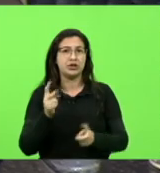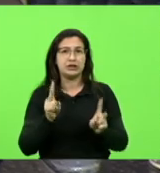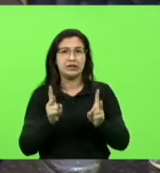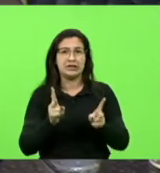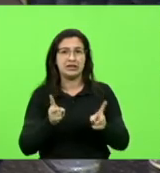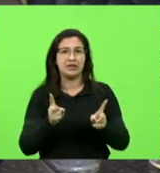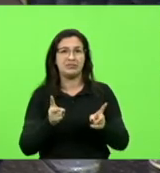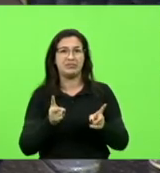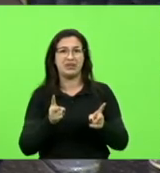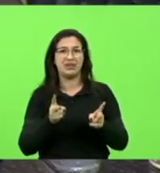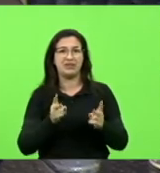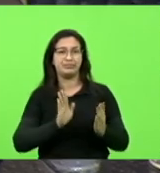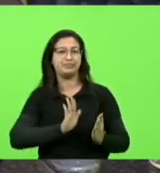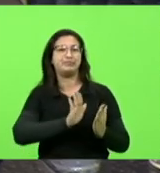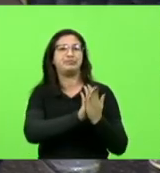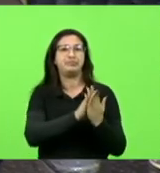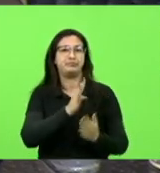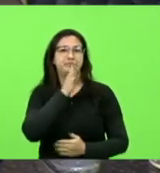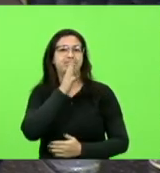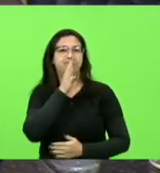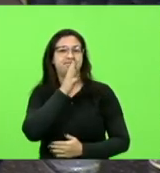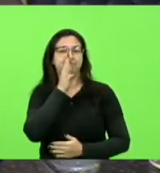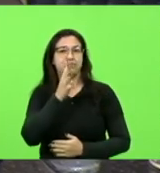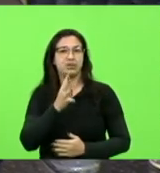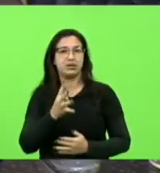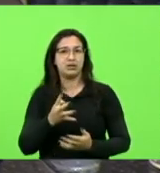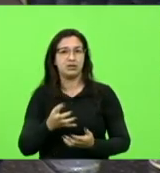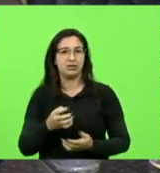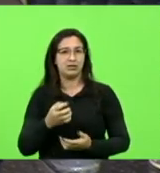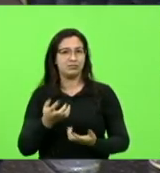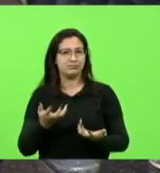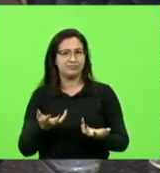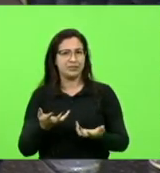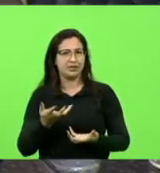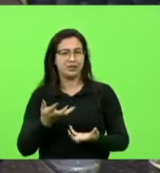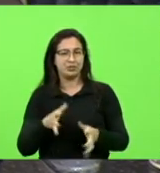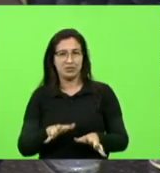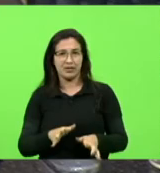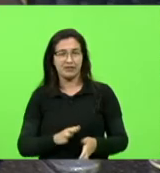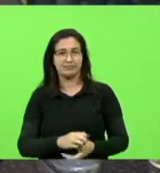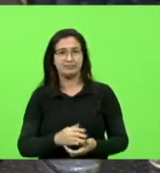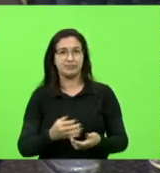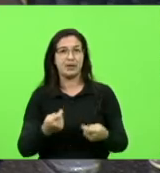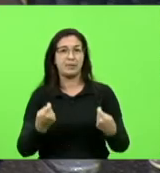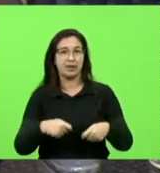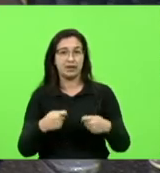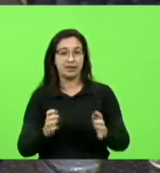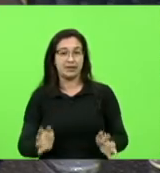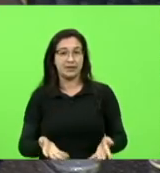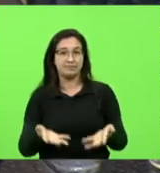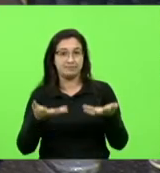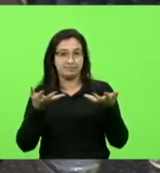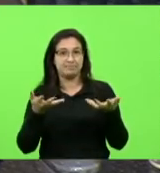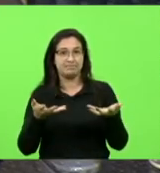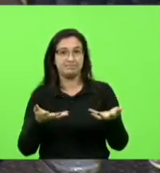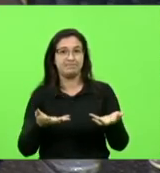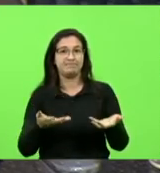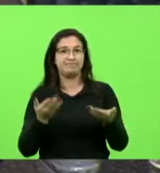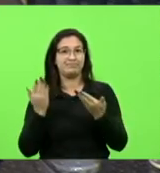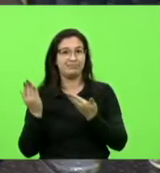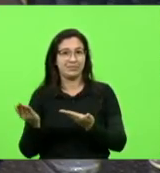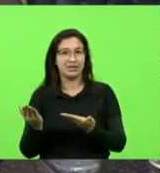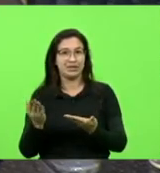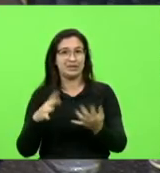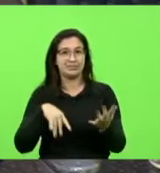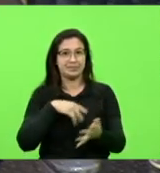uma afronta. Se eles não for para afrontar, para eles não resolvem, não adianta. Eles têm que promover essa putaria